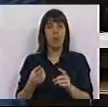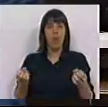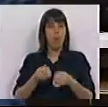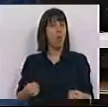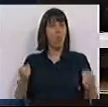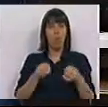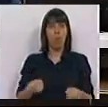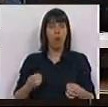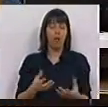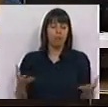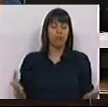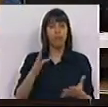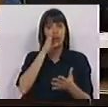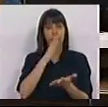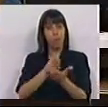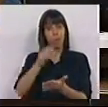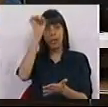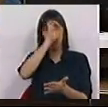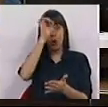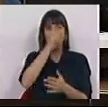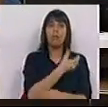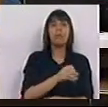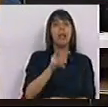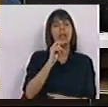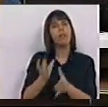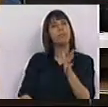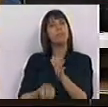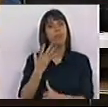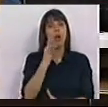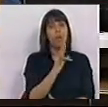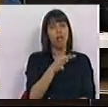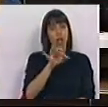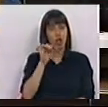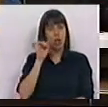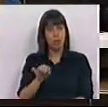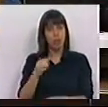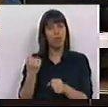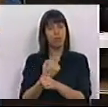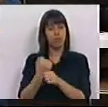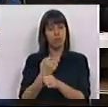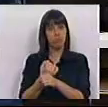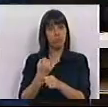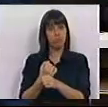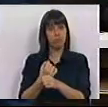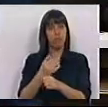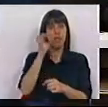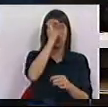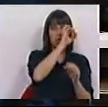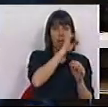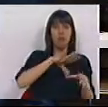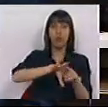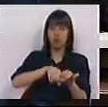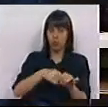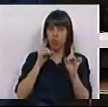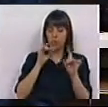de existir. E, portanto, se até janeiro de 2013 criamos 418 mil postos de trabalho, entre janeiro foram